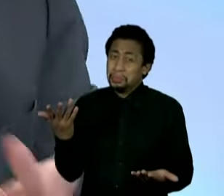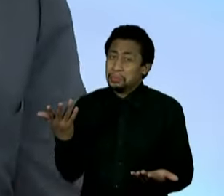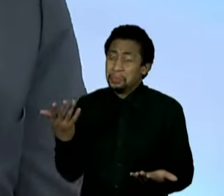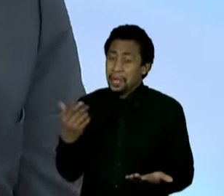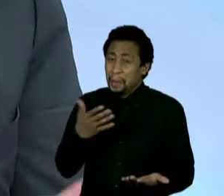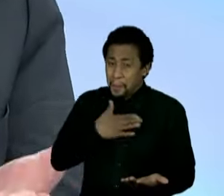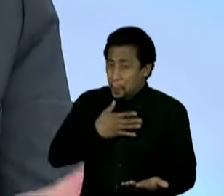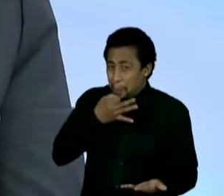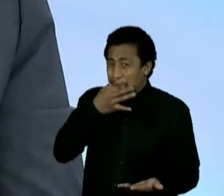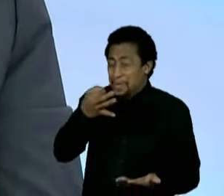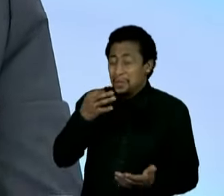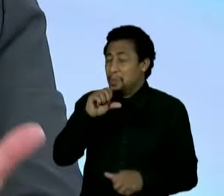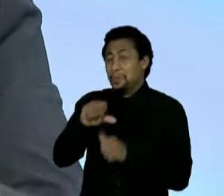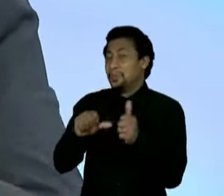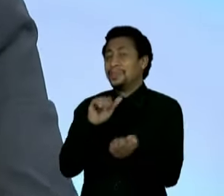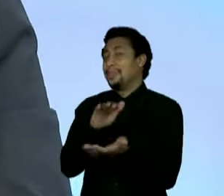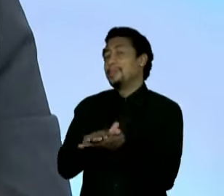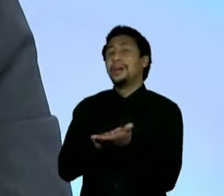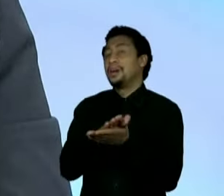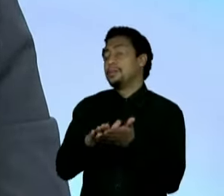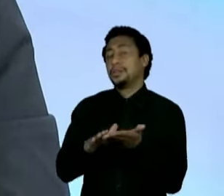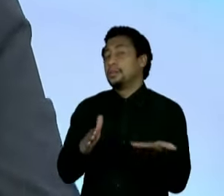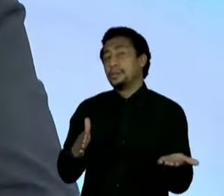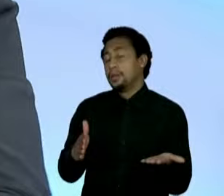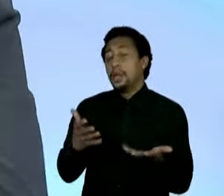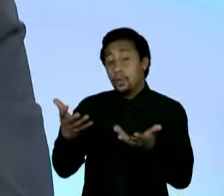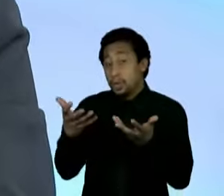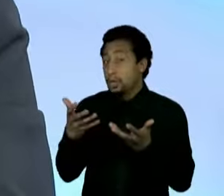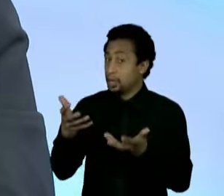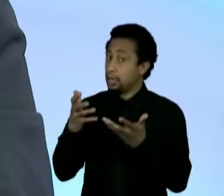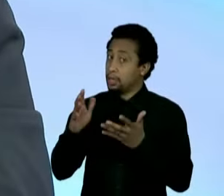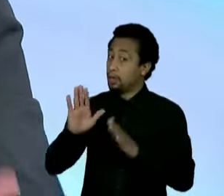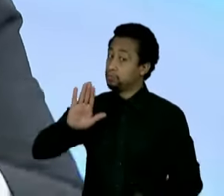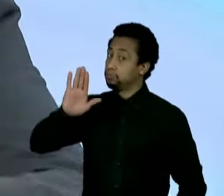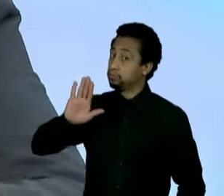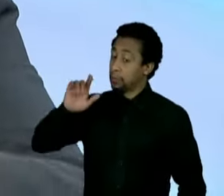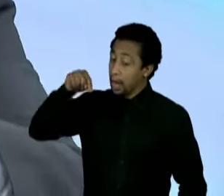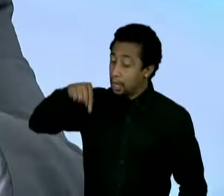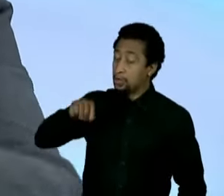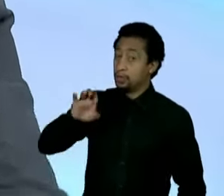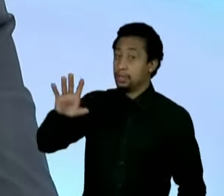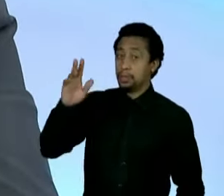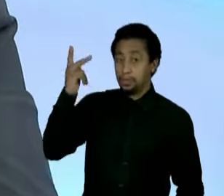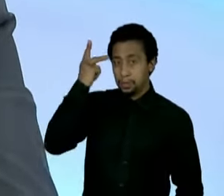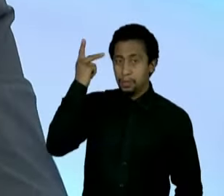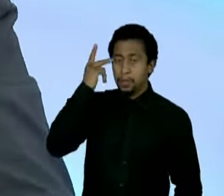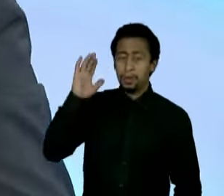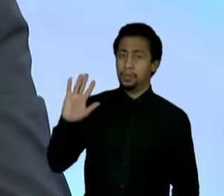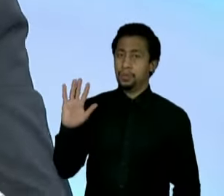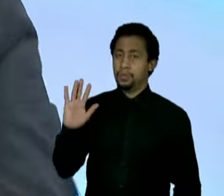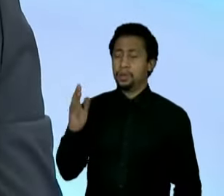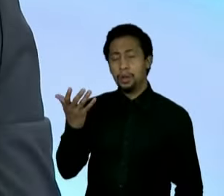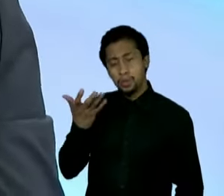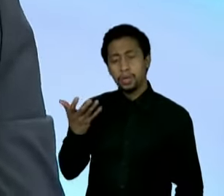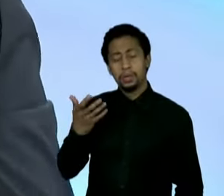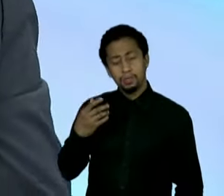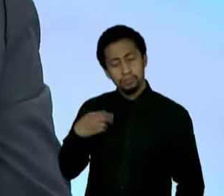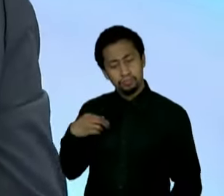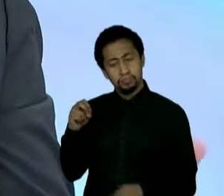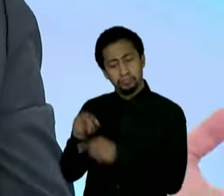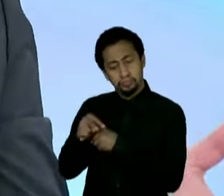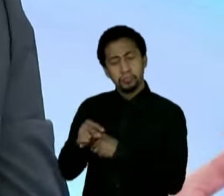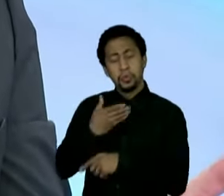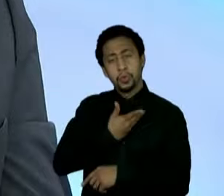fiz o que eu entendi que era mais importante para ganhar em São Paulo, porque achei que era importante em São Paulo ter um governador com o meu perfil.